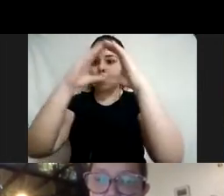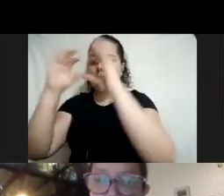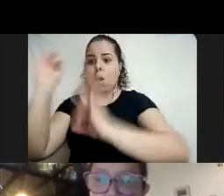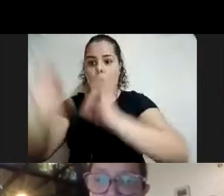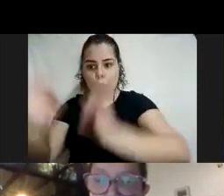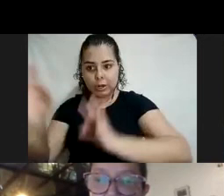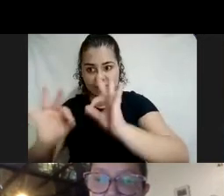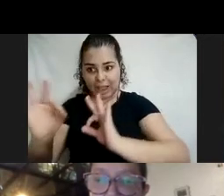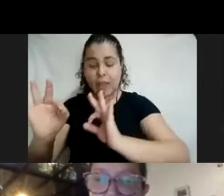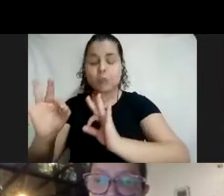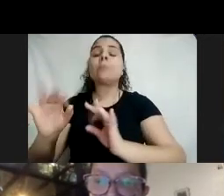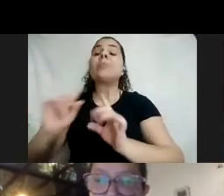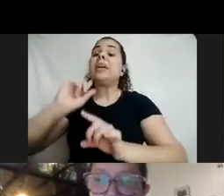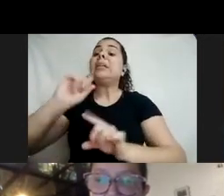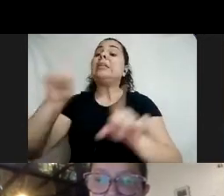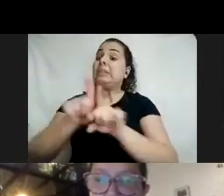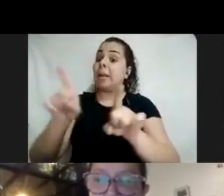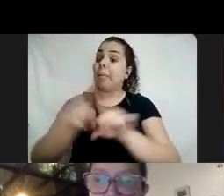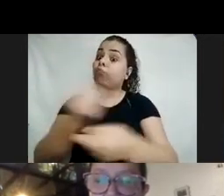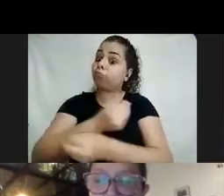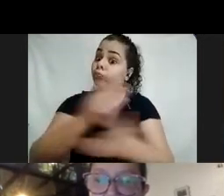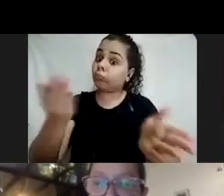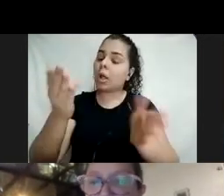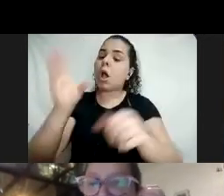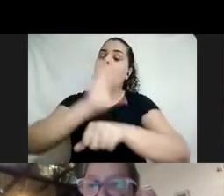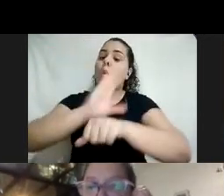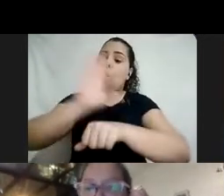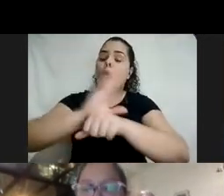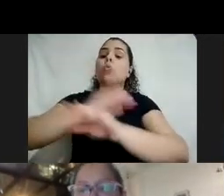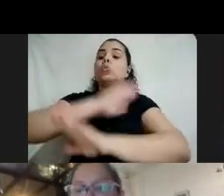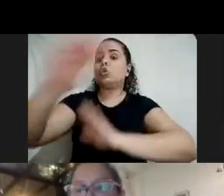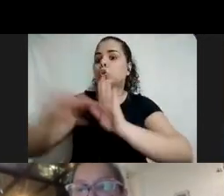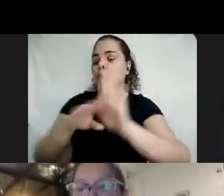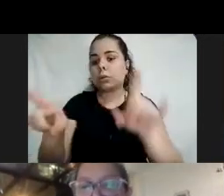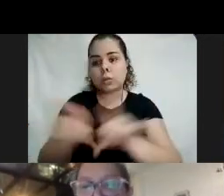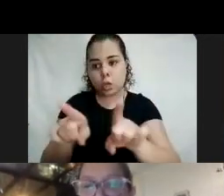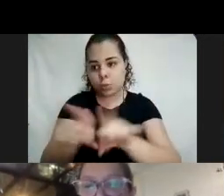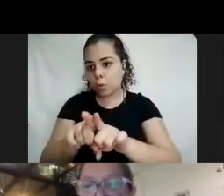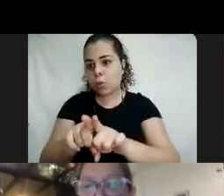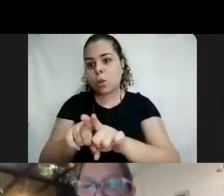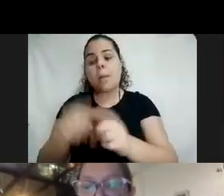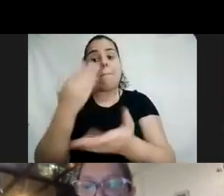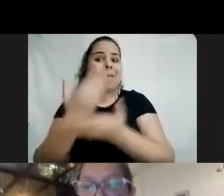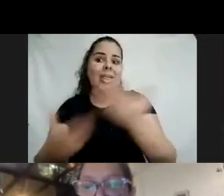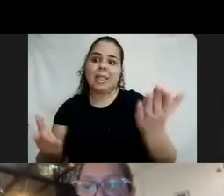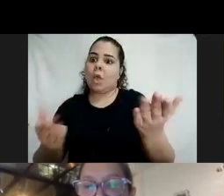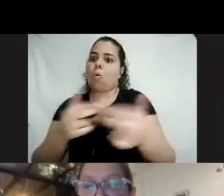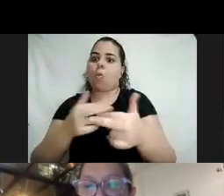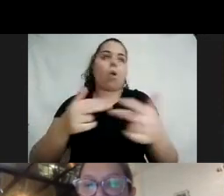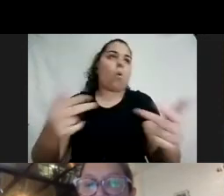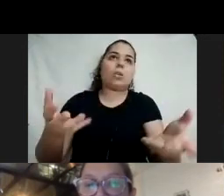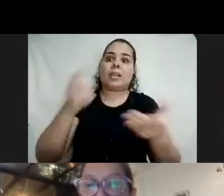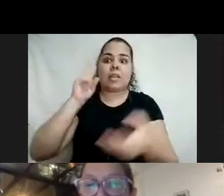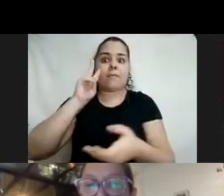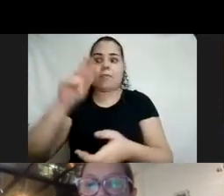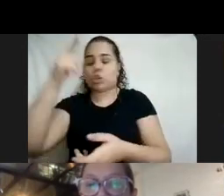disponibilizar o curso todo também. Então, se você perdeu alguma aula, então quer rever alguma coisa que não lembra ou quer acessar